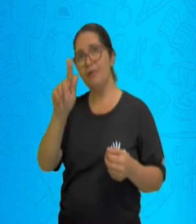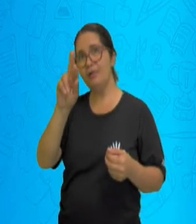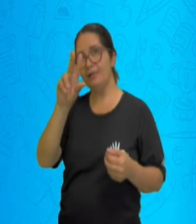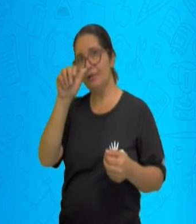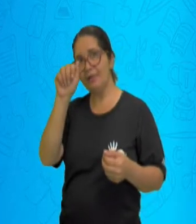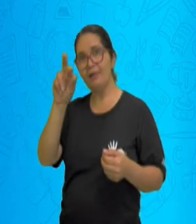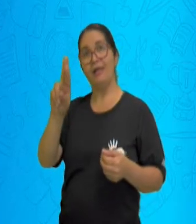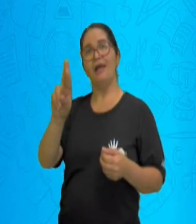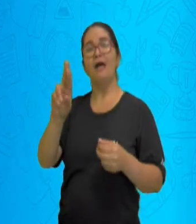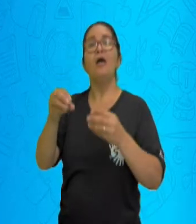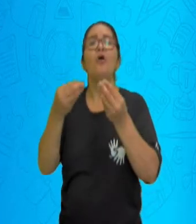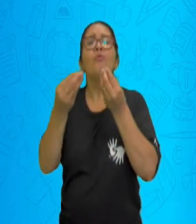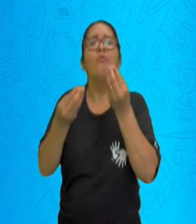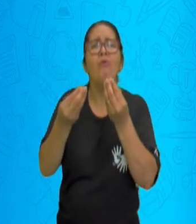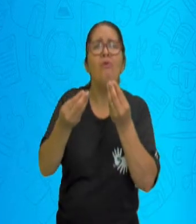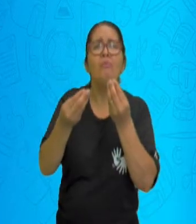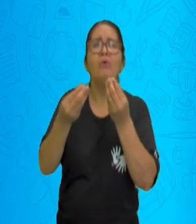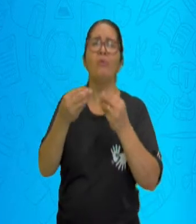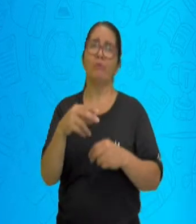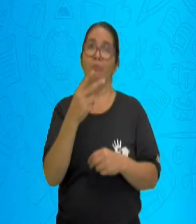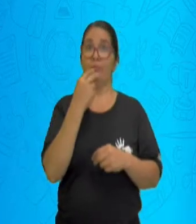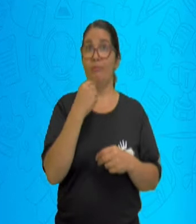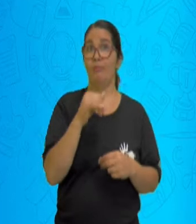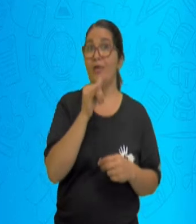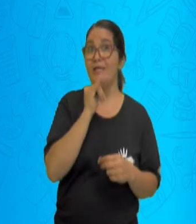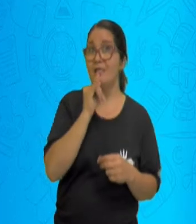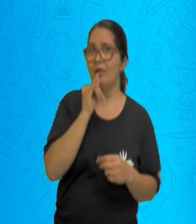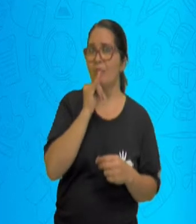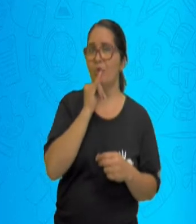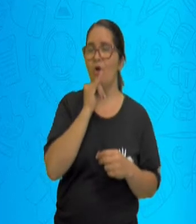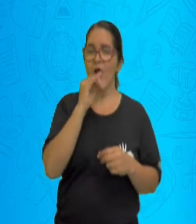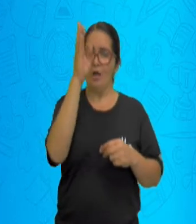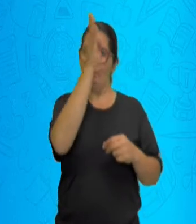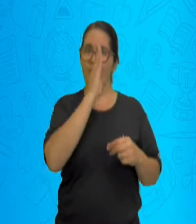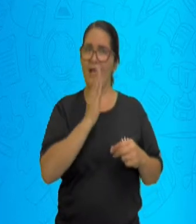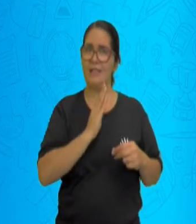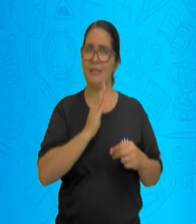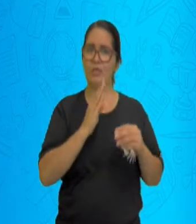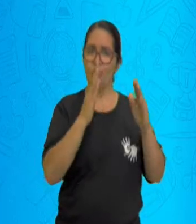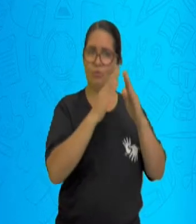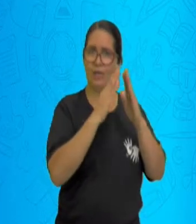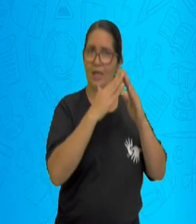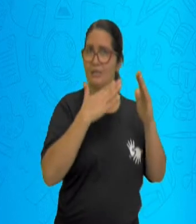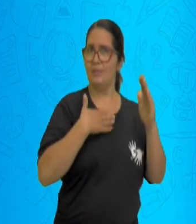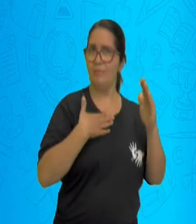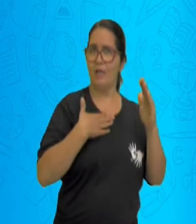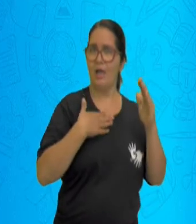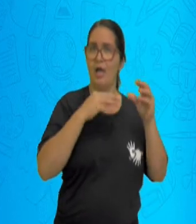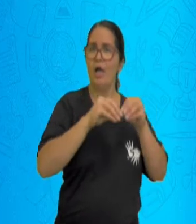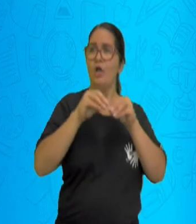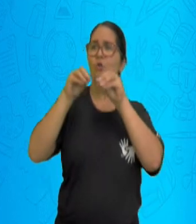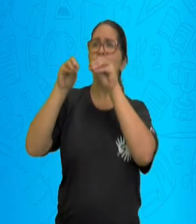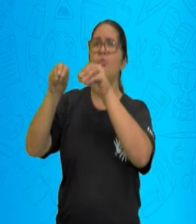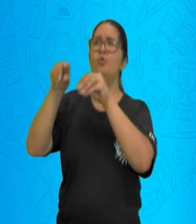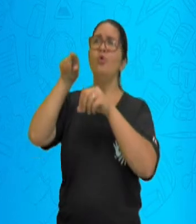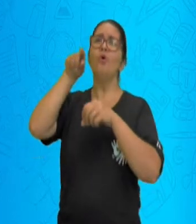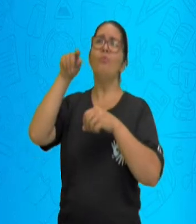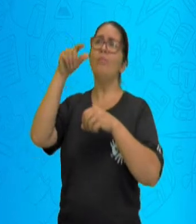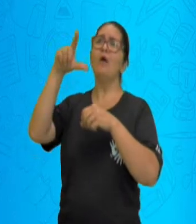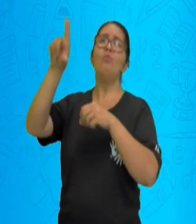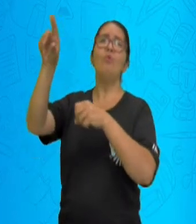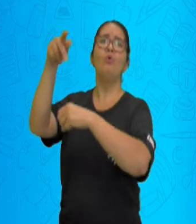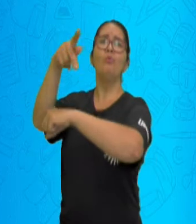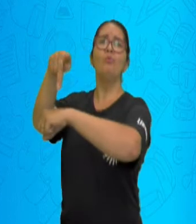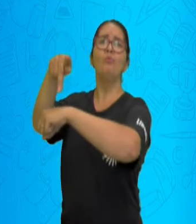estabelecer morada em outra nação, em outro país. Então, o conceito de migrar é o movimento de entrada